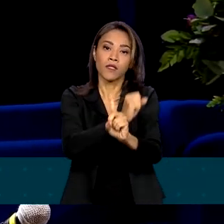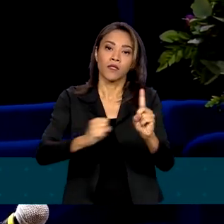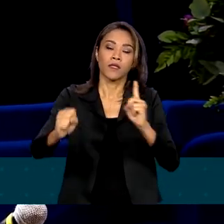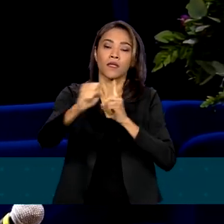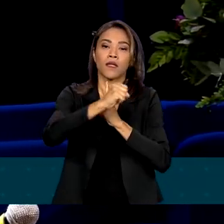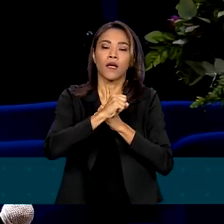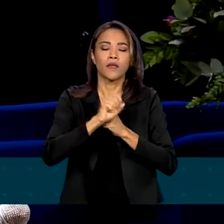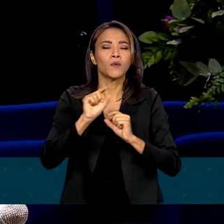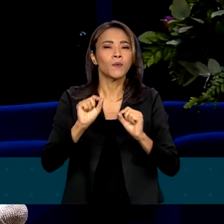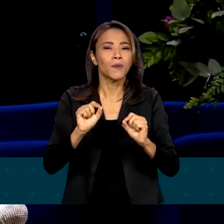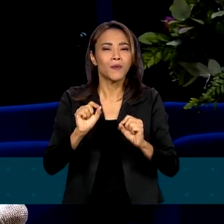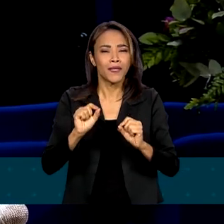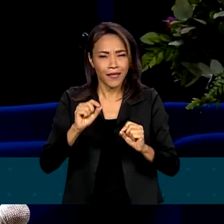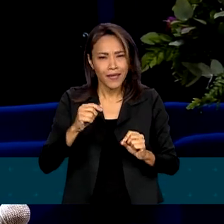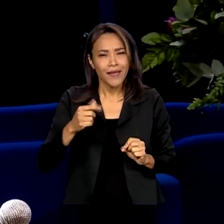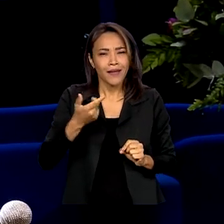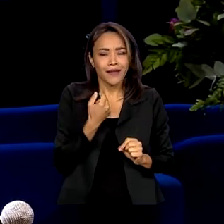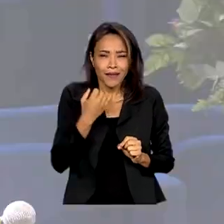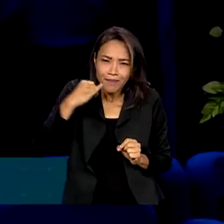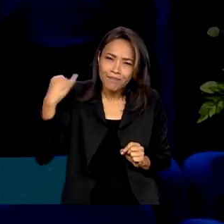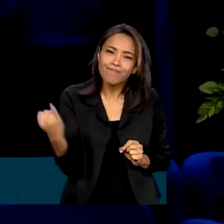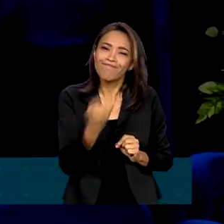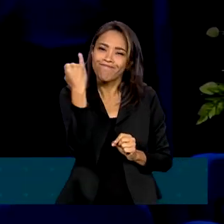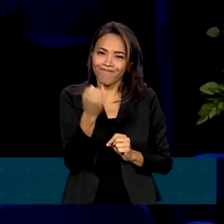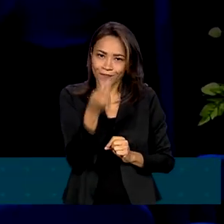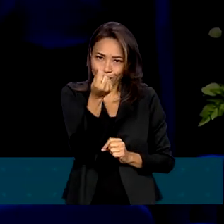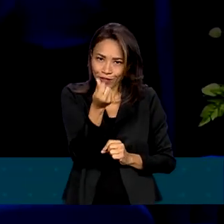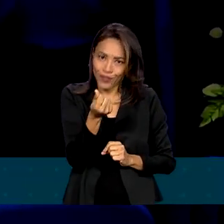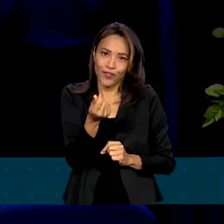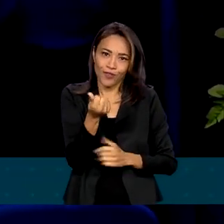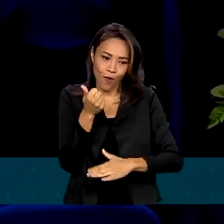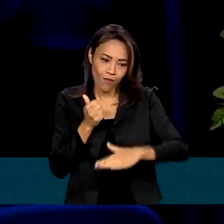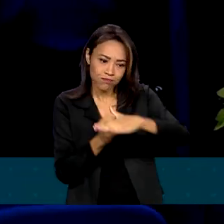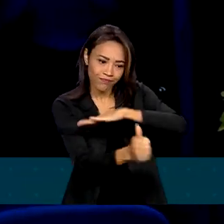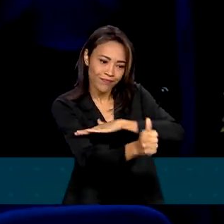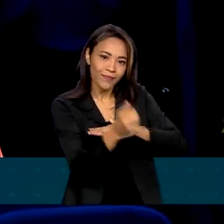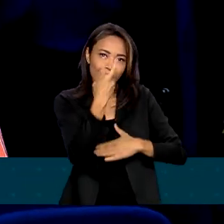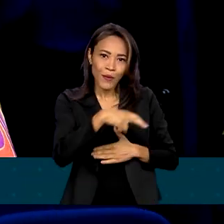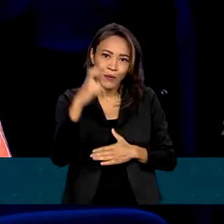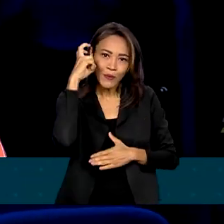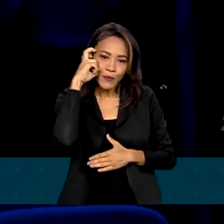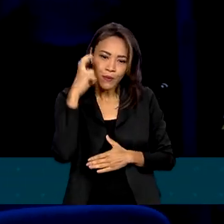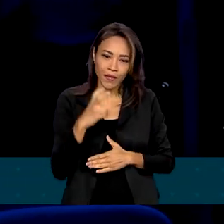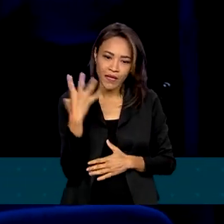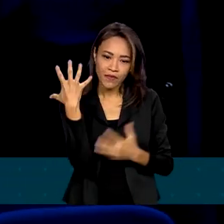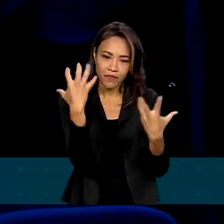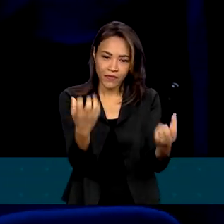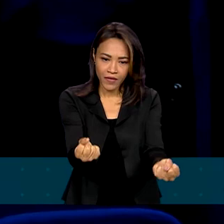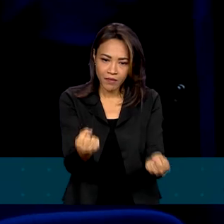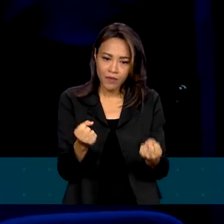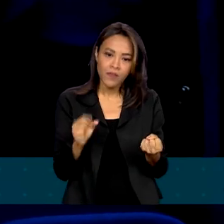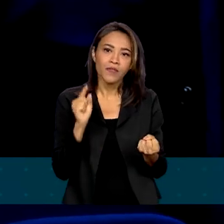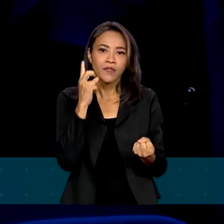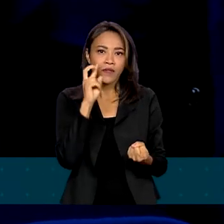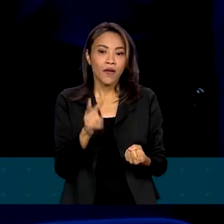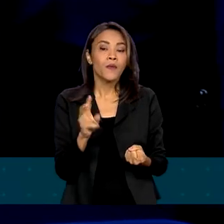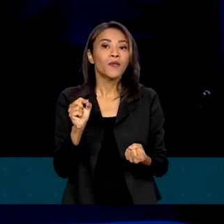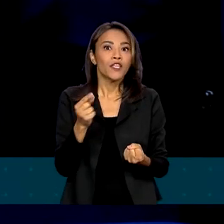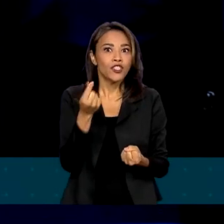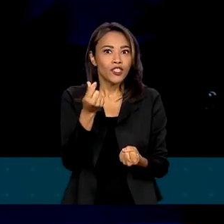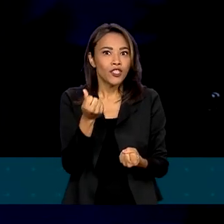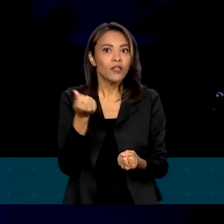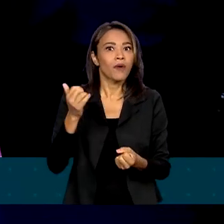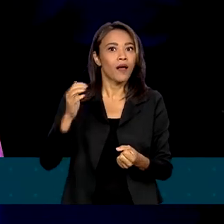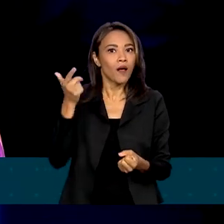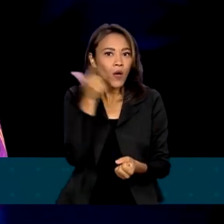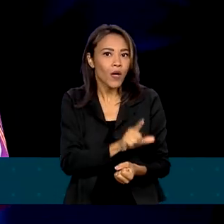as vantagens de investir na cultura do nosso país. Viabilizaremos ações que façam chegar os recursos necessários.